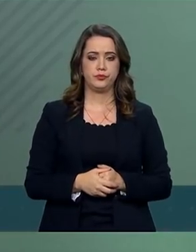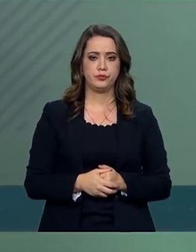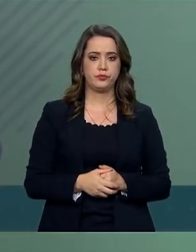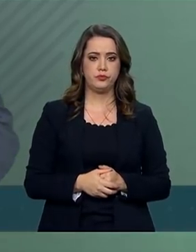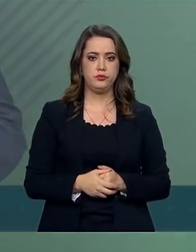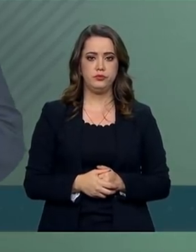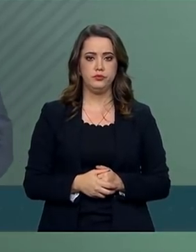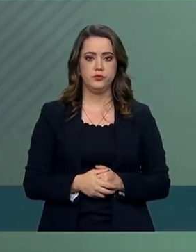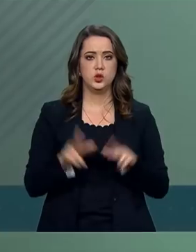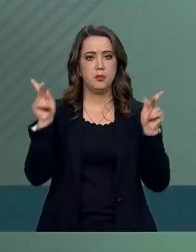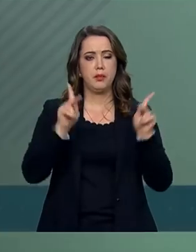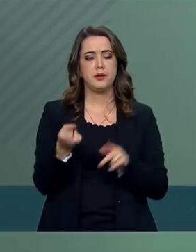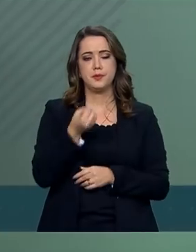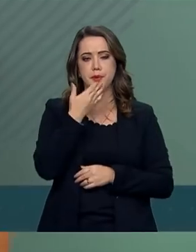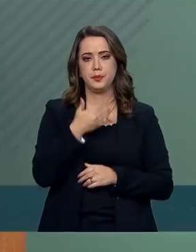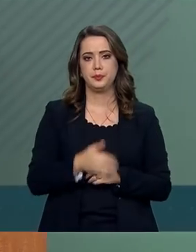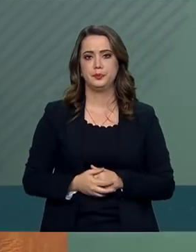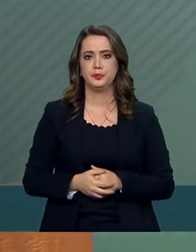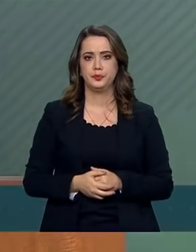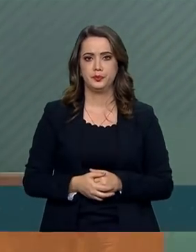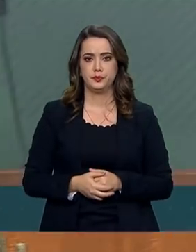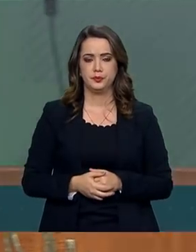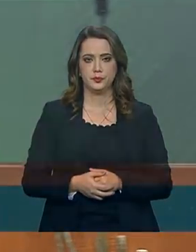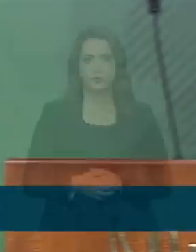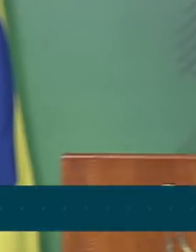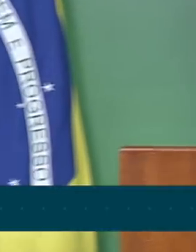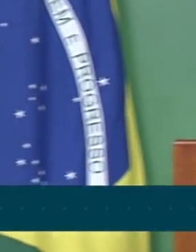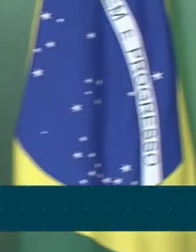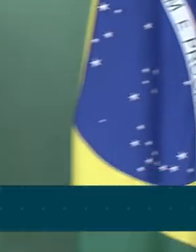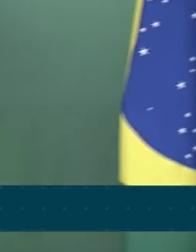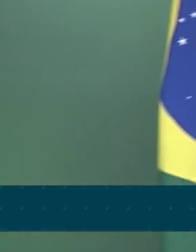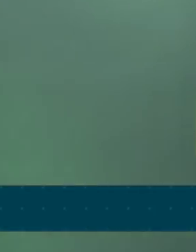Paz e bem. Paz e